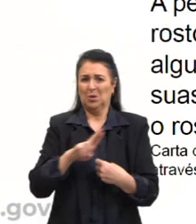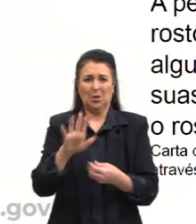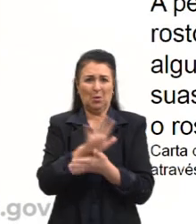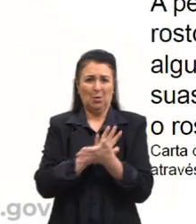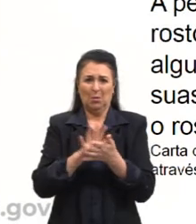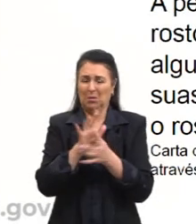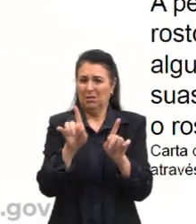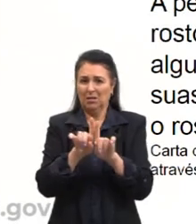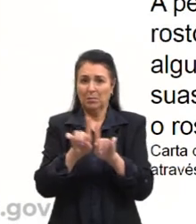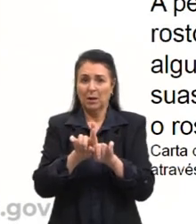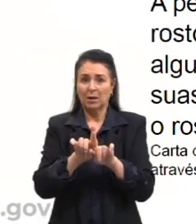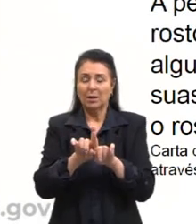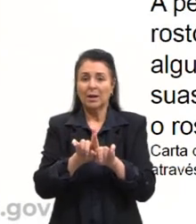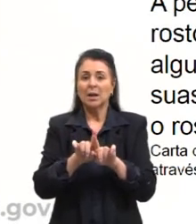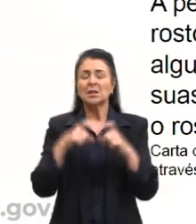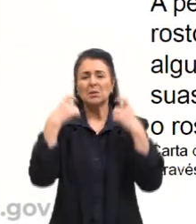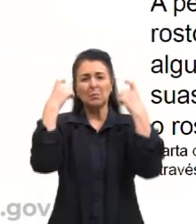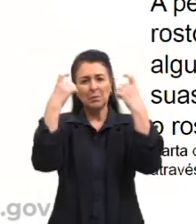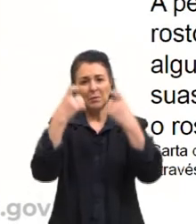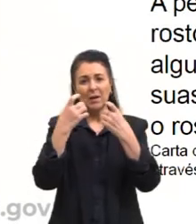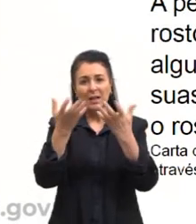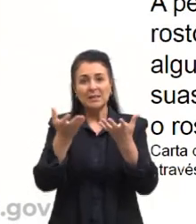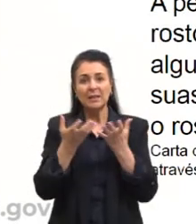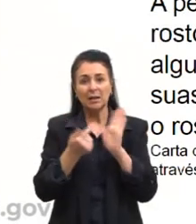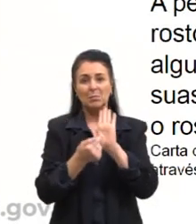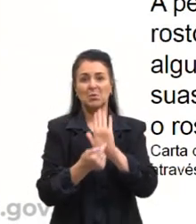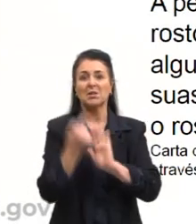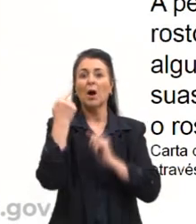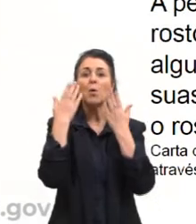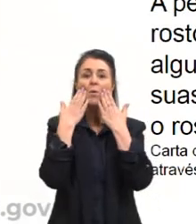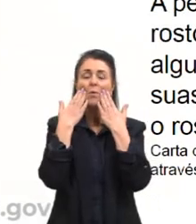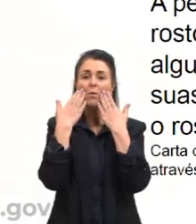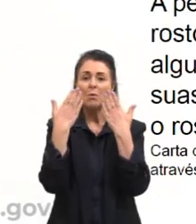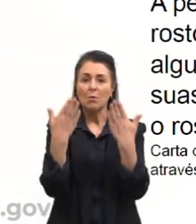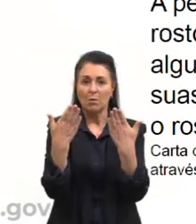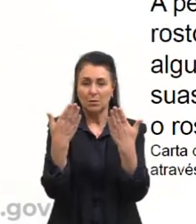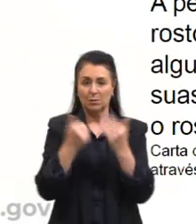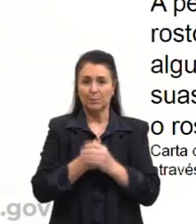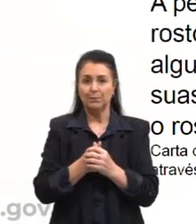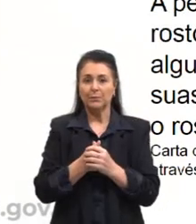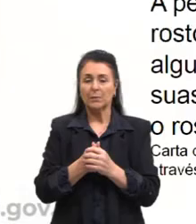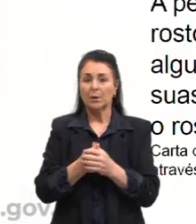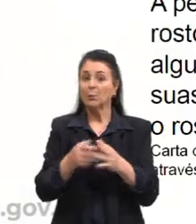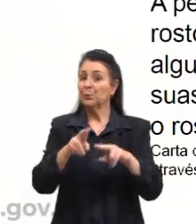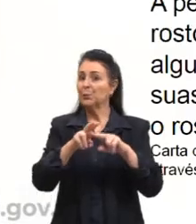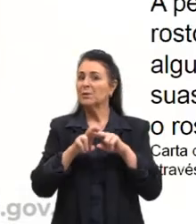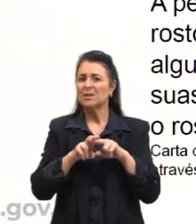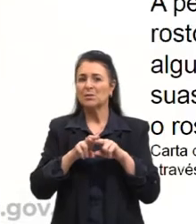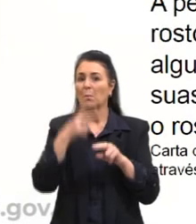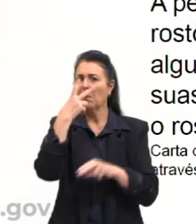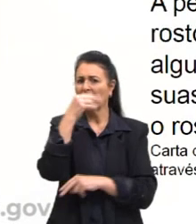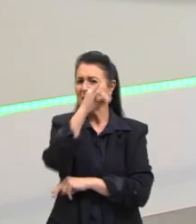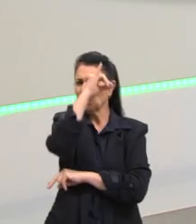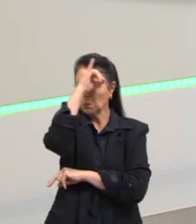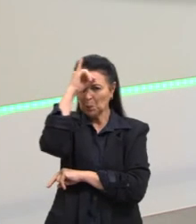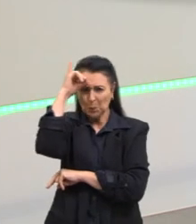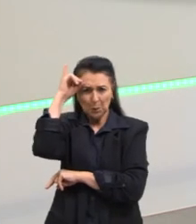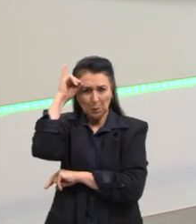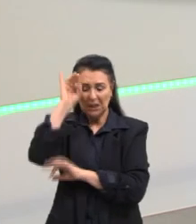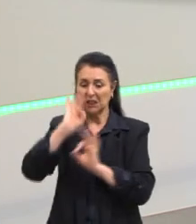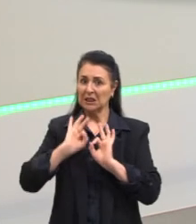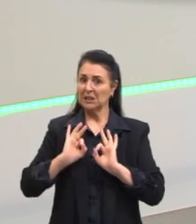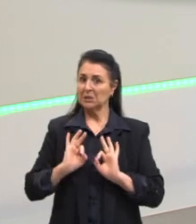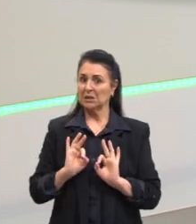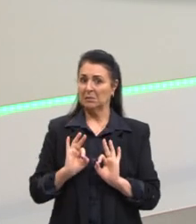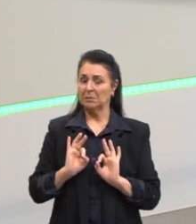mais do que se preocupariam em mostrar o rosto. E a esse respeito, são bastante inocentes. Então, aqui a gente tem um